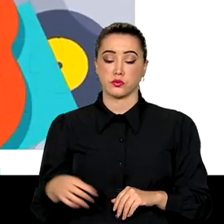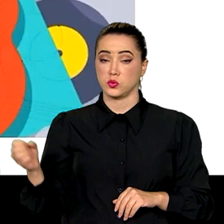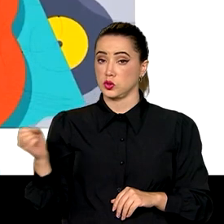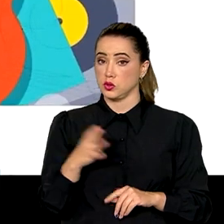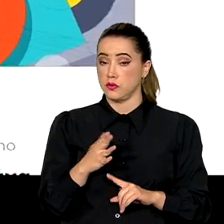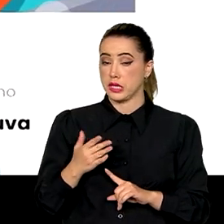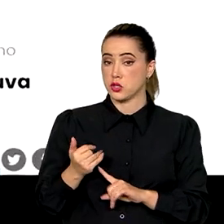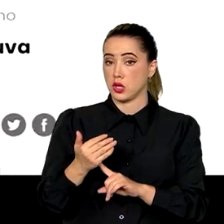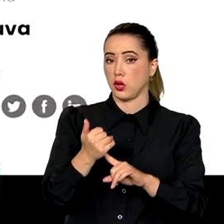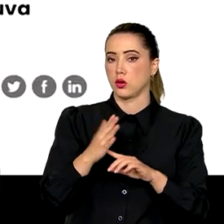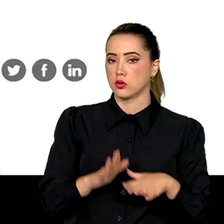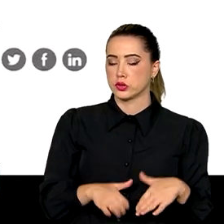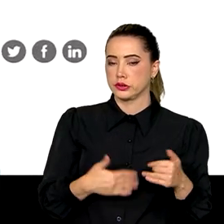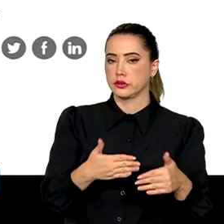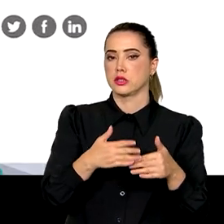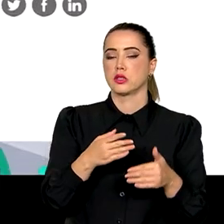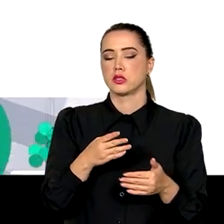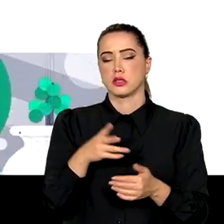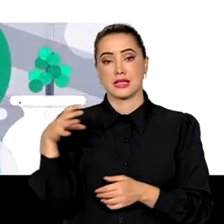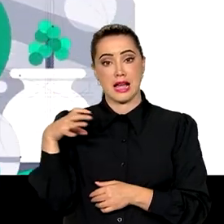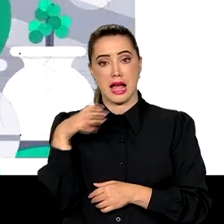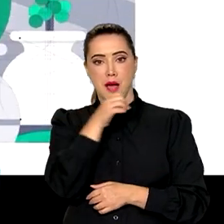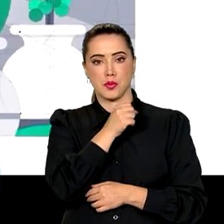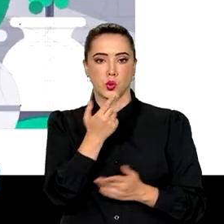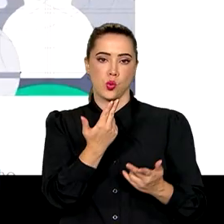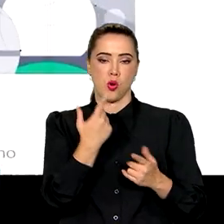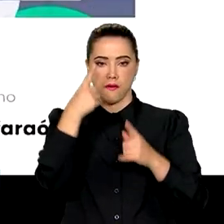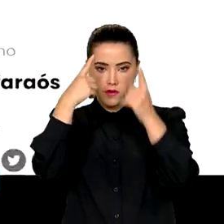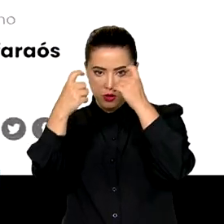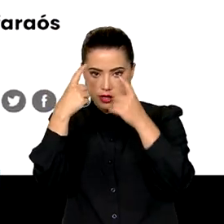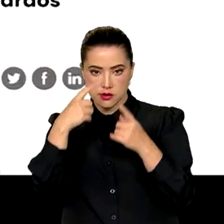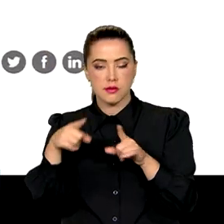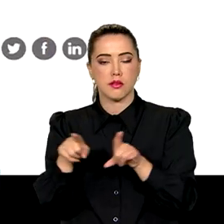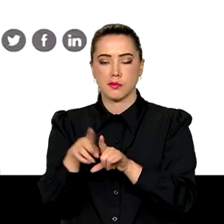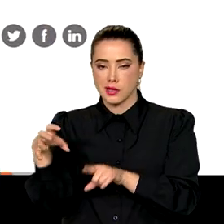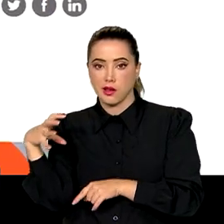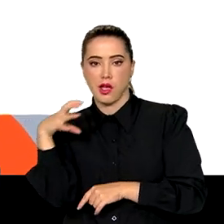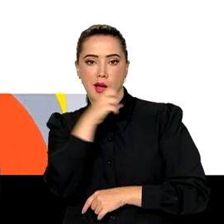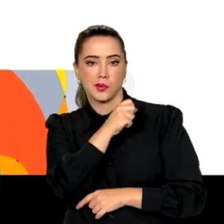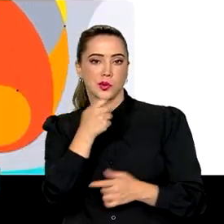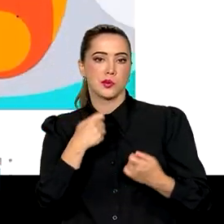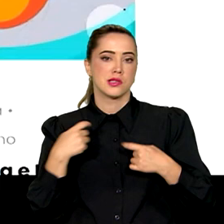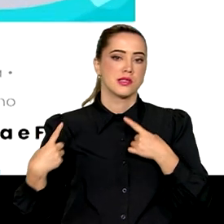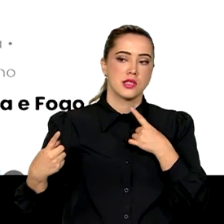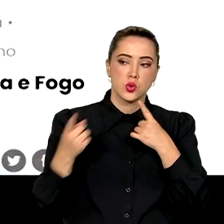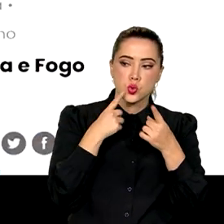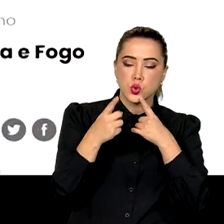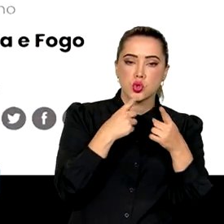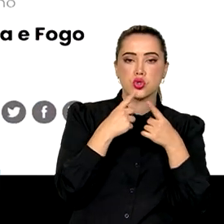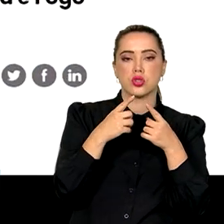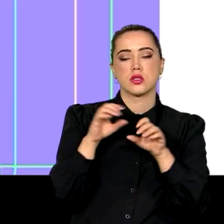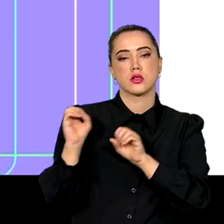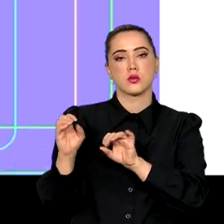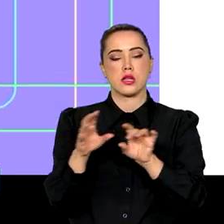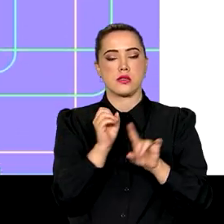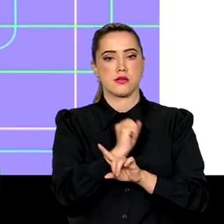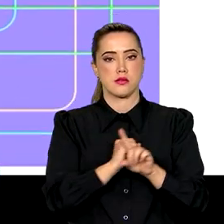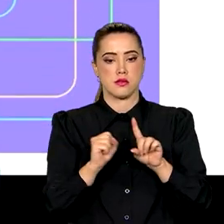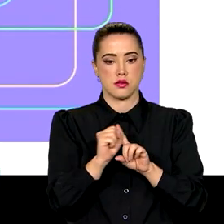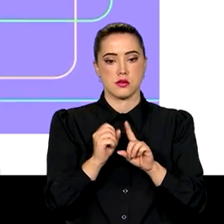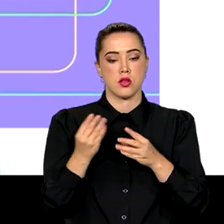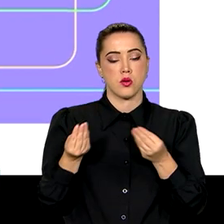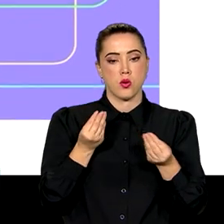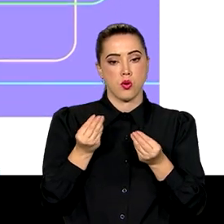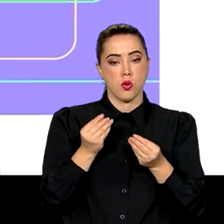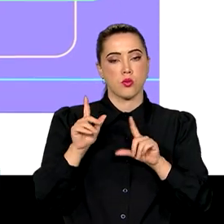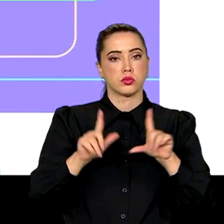tecnológicas avançam na mesma rapidez que a violência urbana, é preciso debater a importância da educação na sociedade e como a